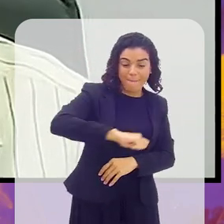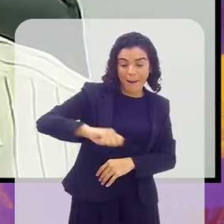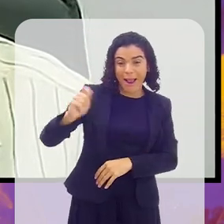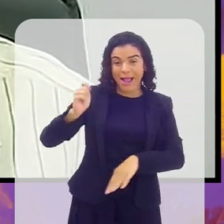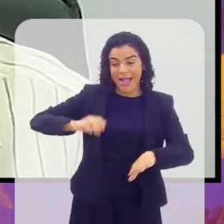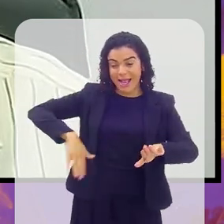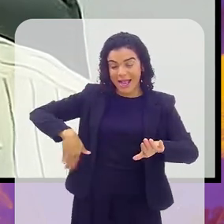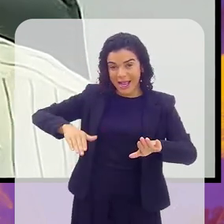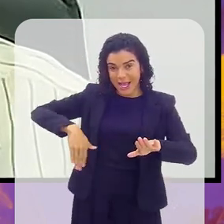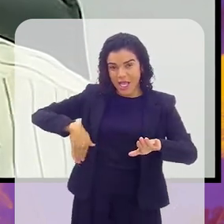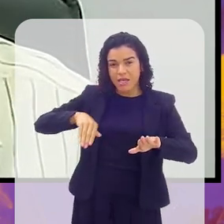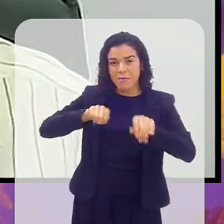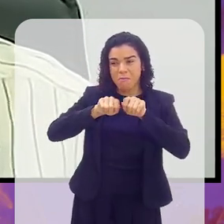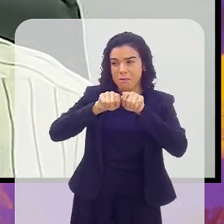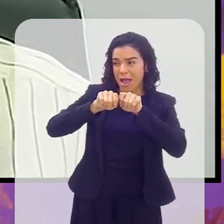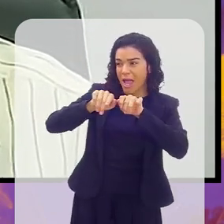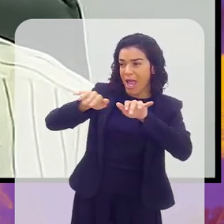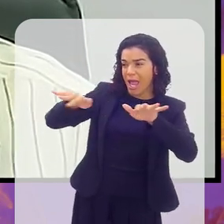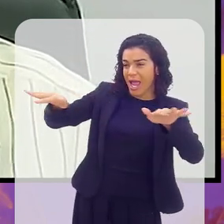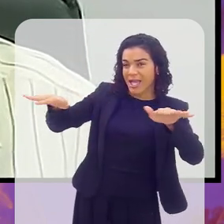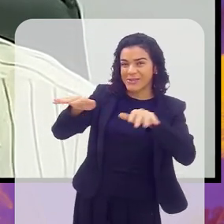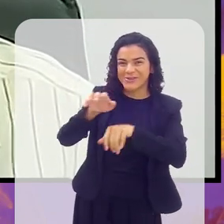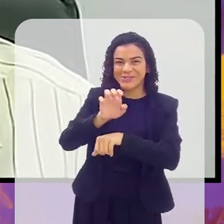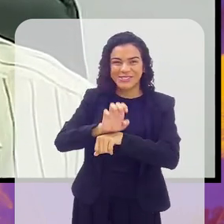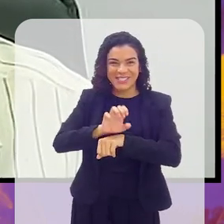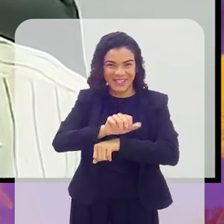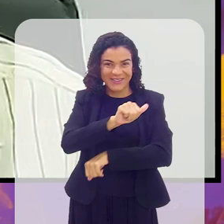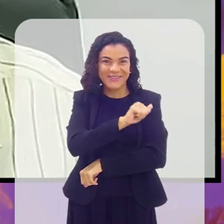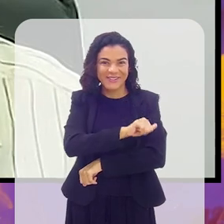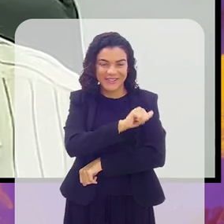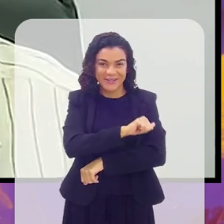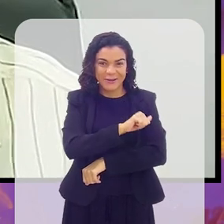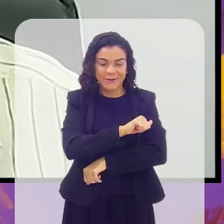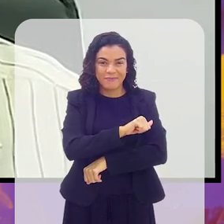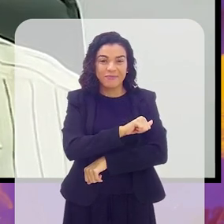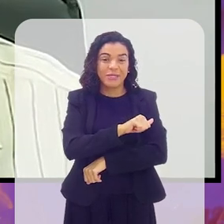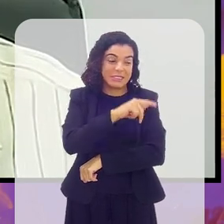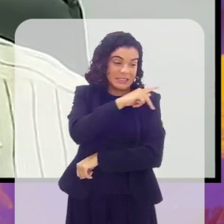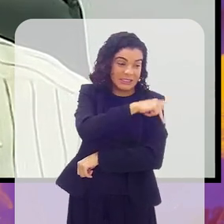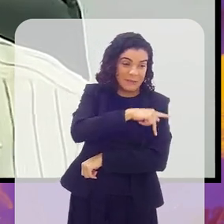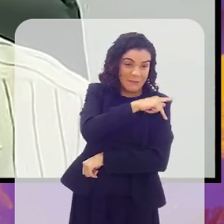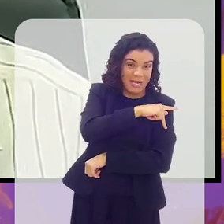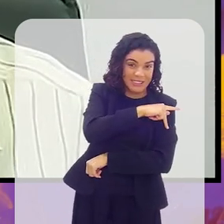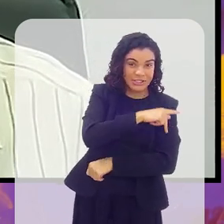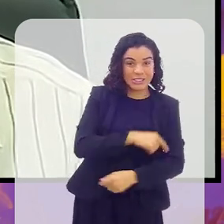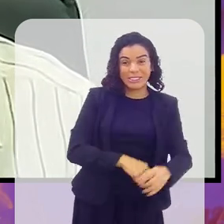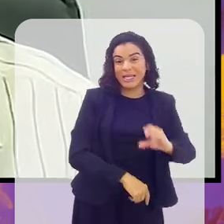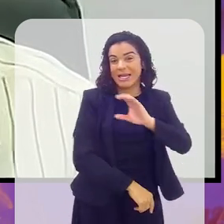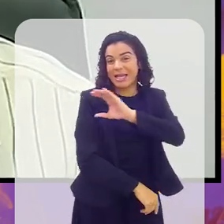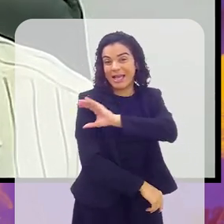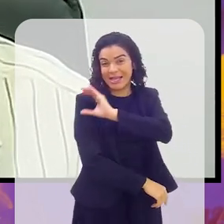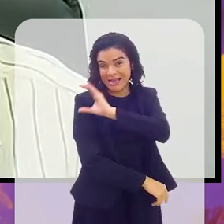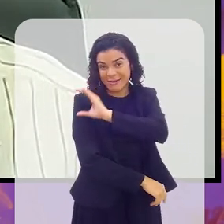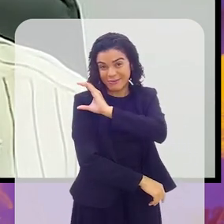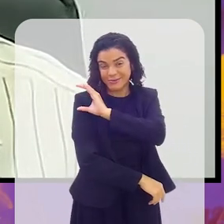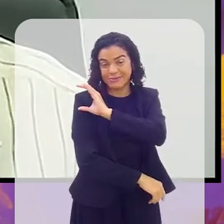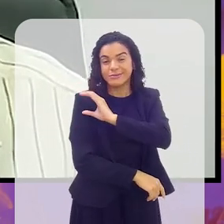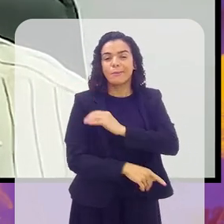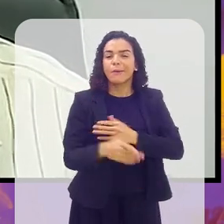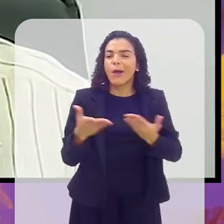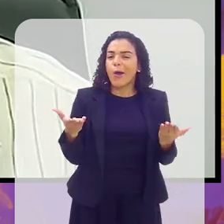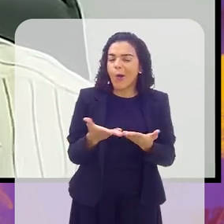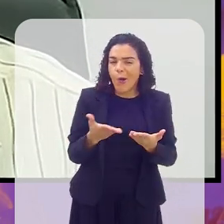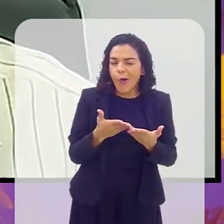proliferar pelas praias do nosso estado do Rio de Janeiro, de Paraty a Campos. Mas hoje